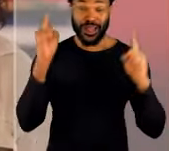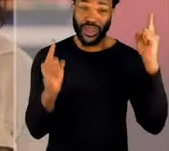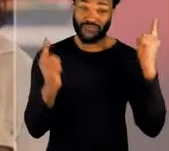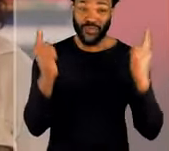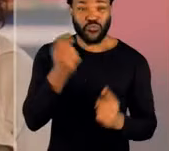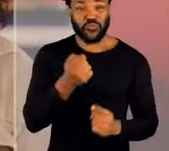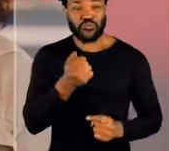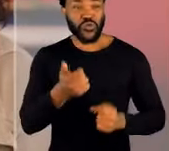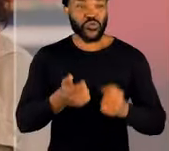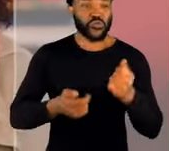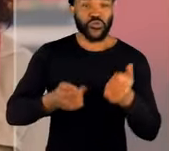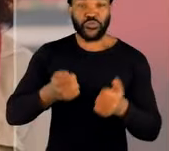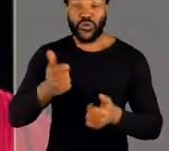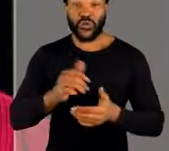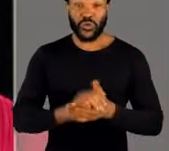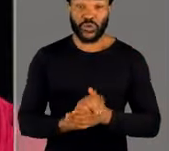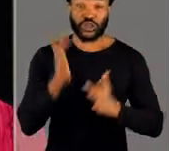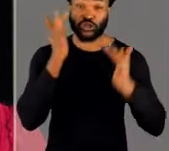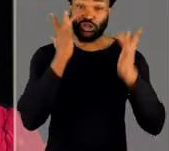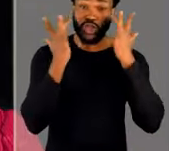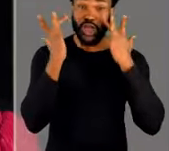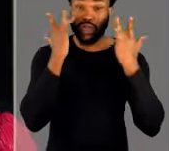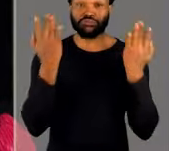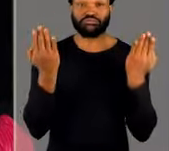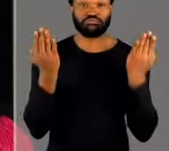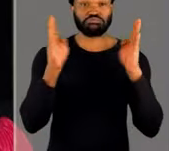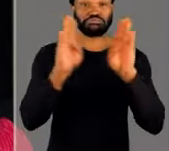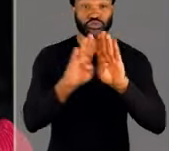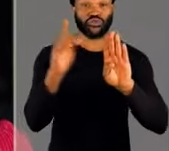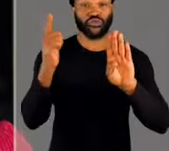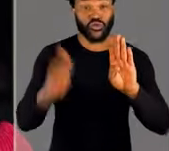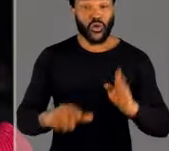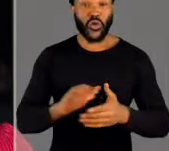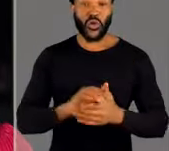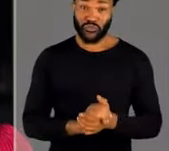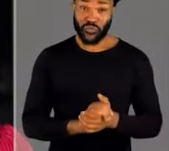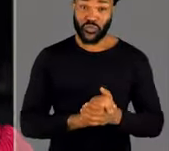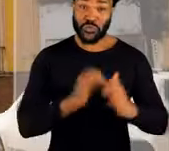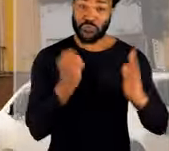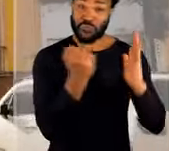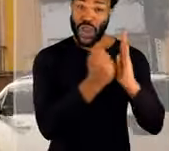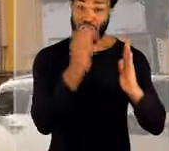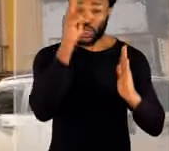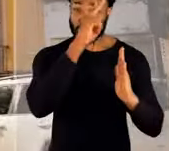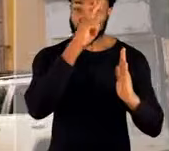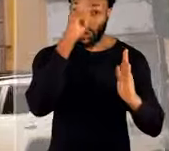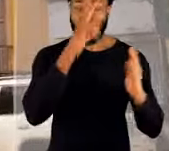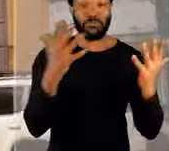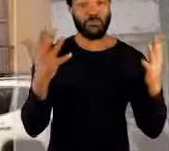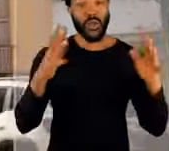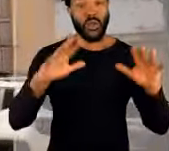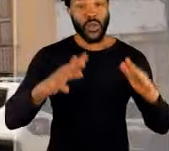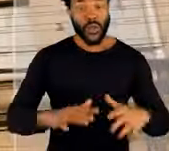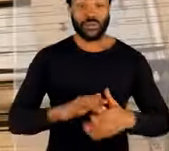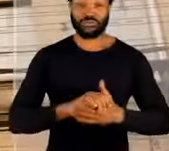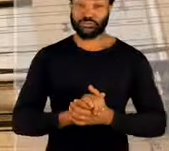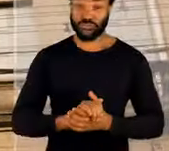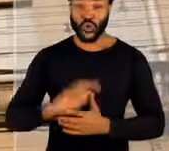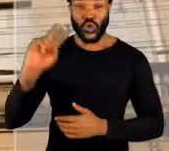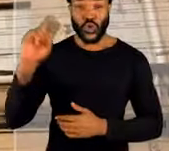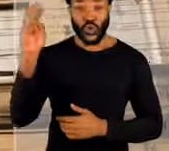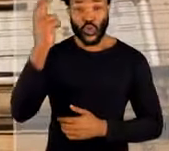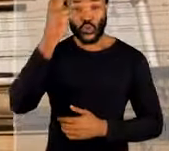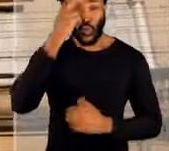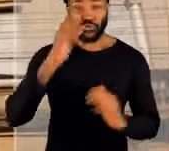carnaval mal acontece. O teatro voltou a ser fechado. Nosso patrimônio voltou a ficar deteriorado. Nossa